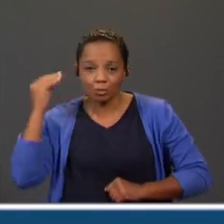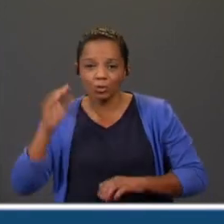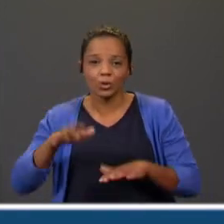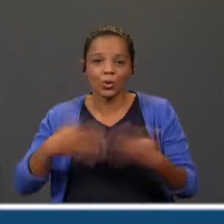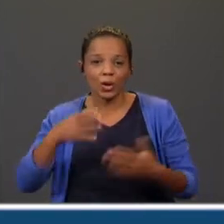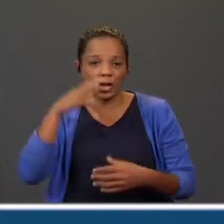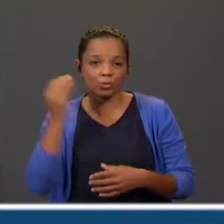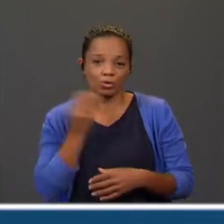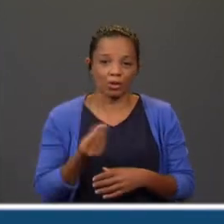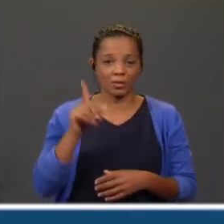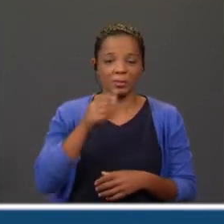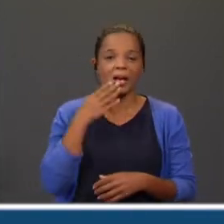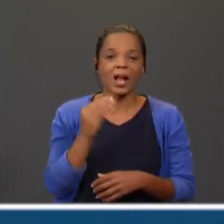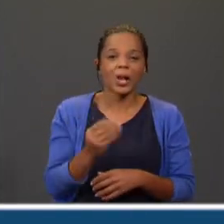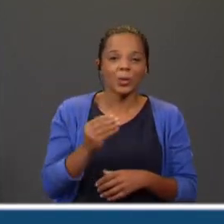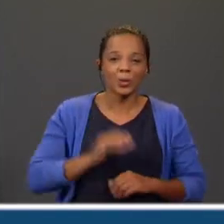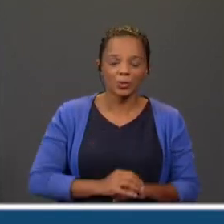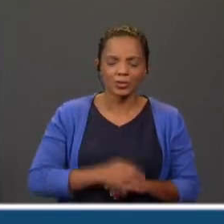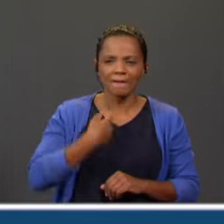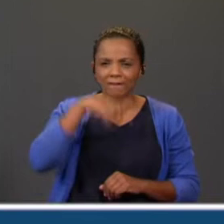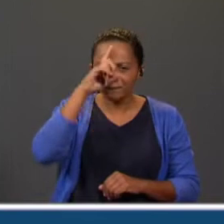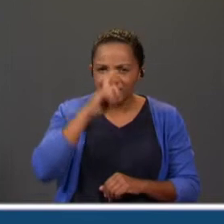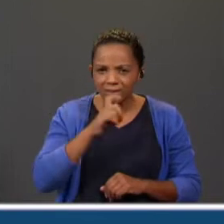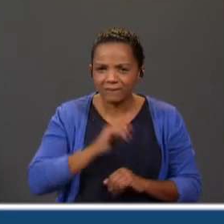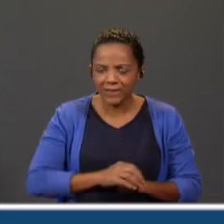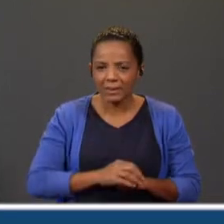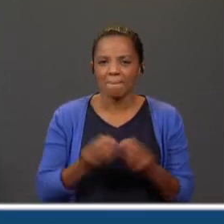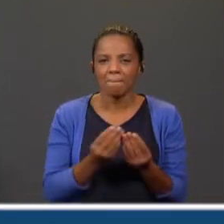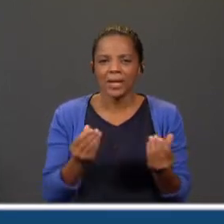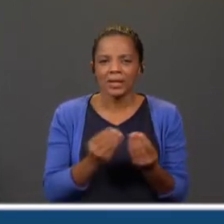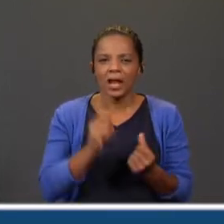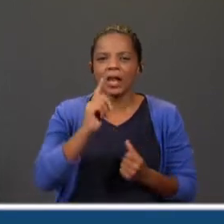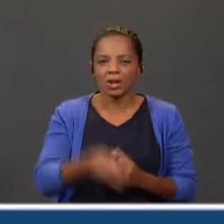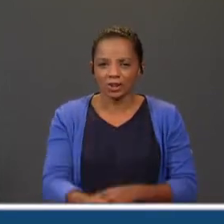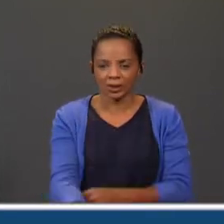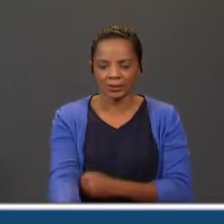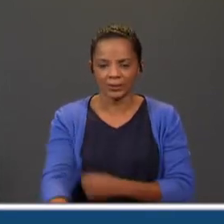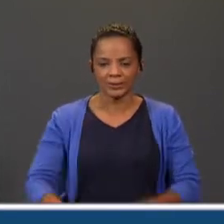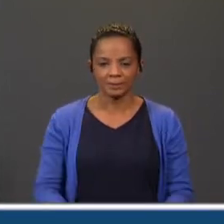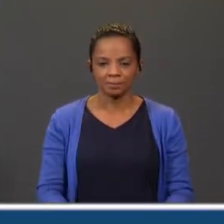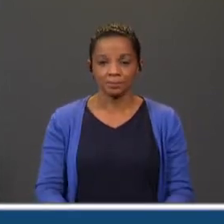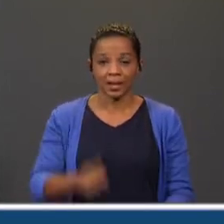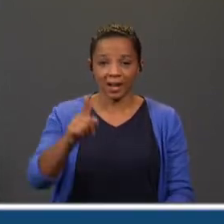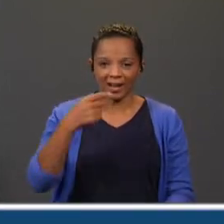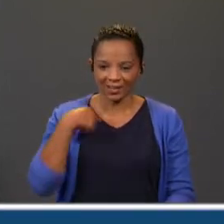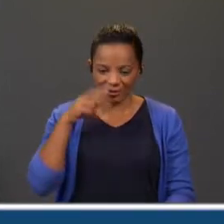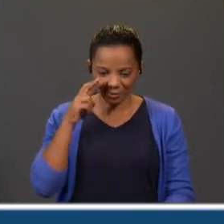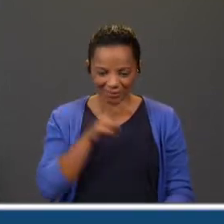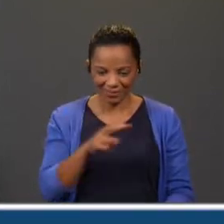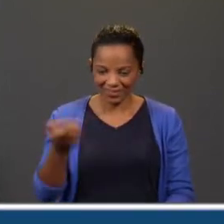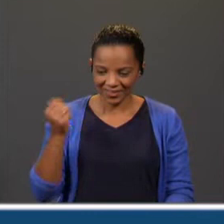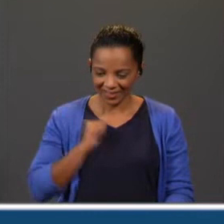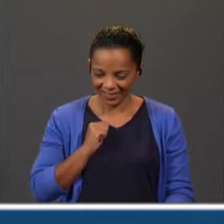e os nossos alunos, vamos então recordar. Então, qual é o material que nós precisamos? Ah, já estou a ver.